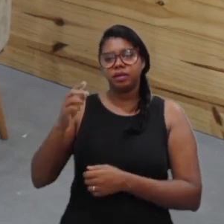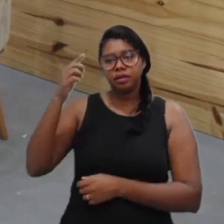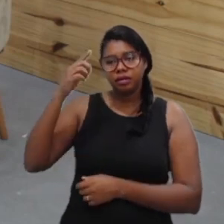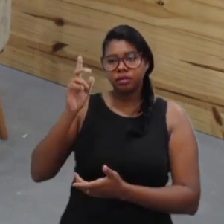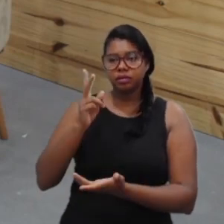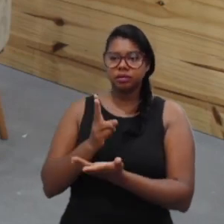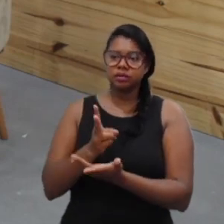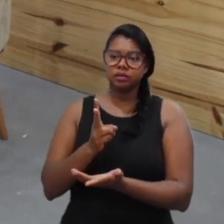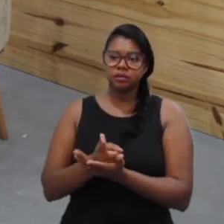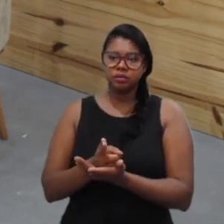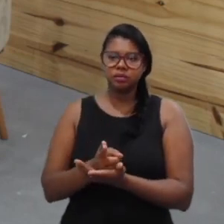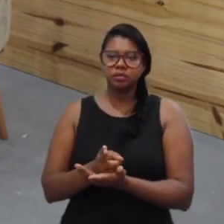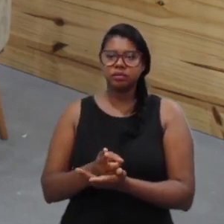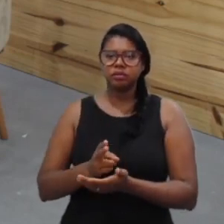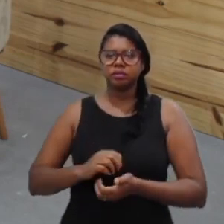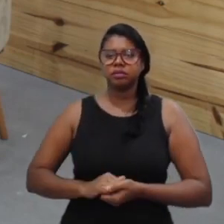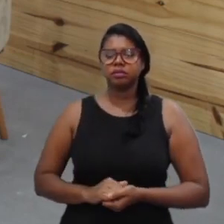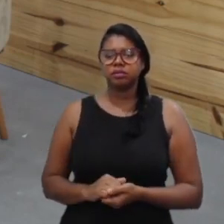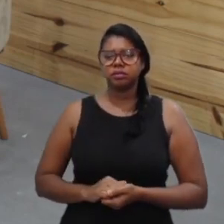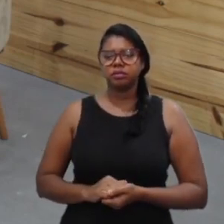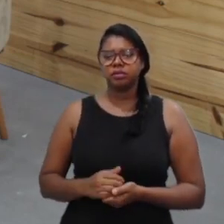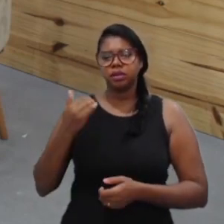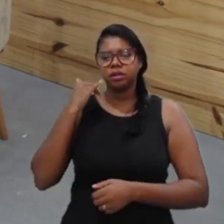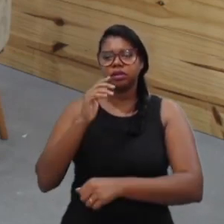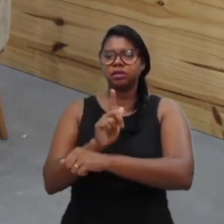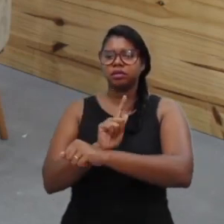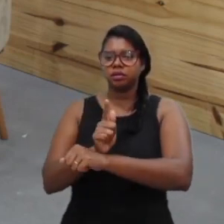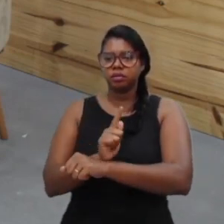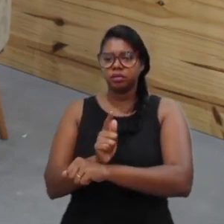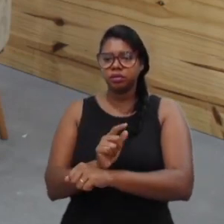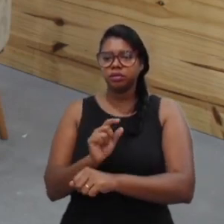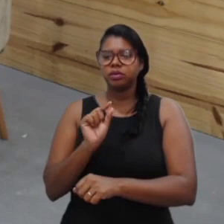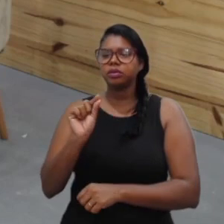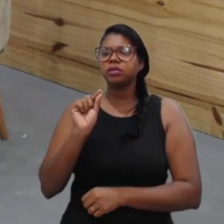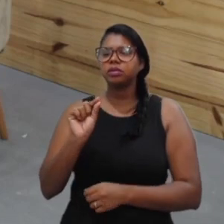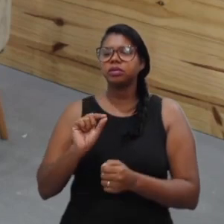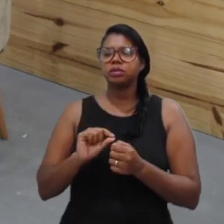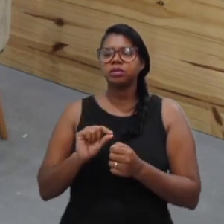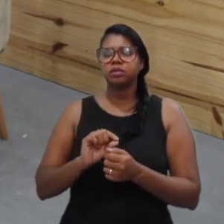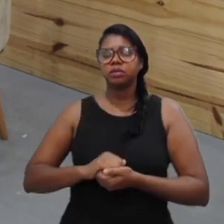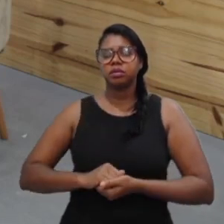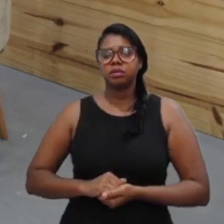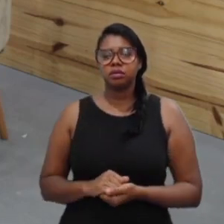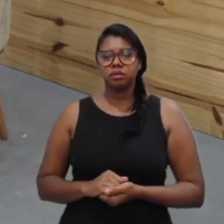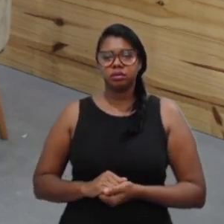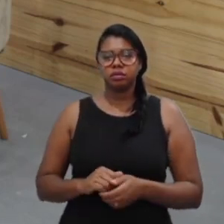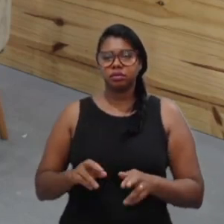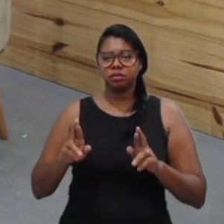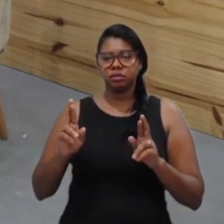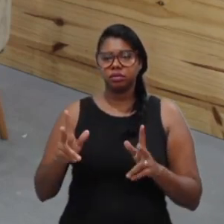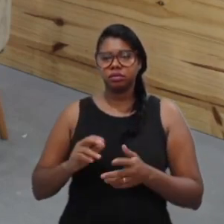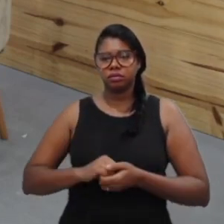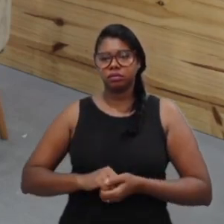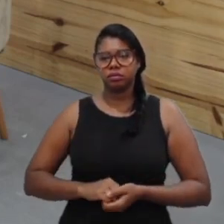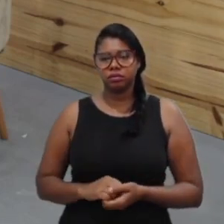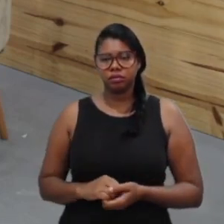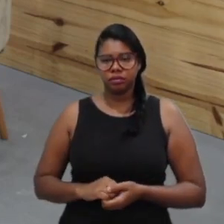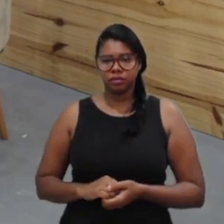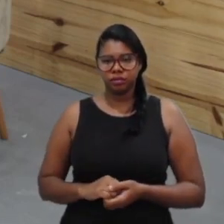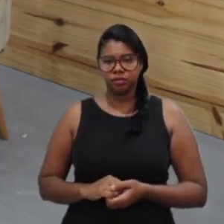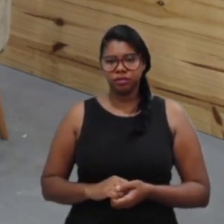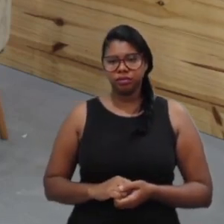não estar ligando para os pés, ou o gerente, eita, o que é que eu faço? Então, um diferencial é, existe